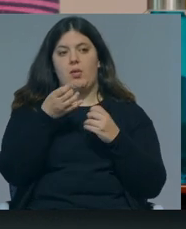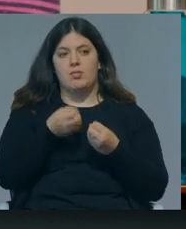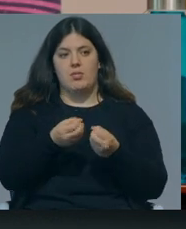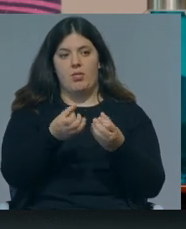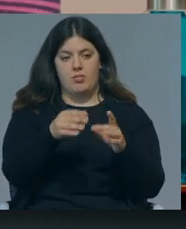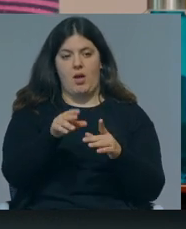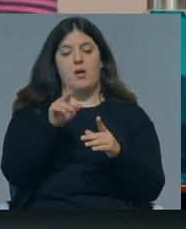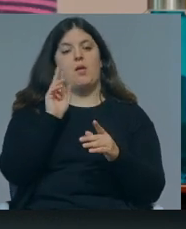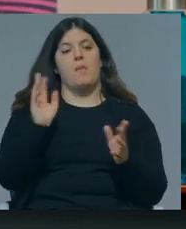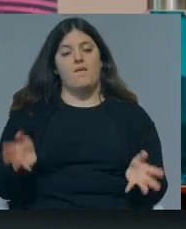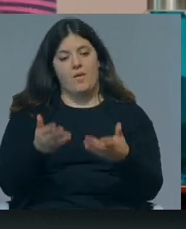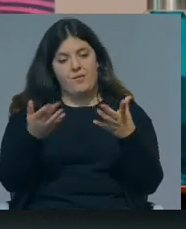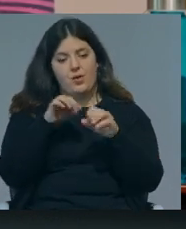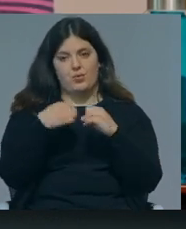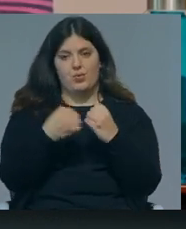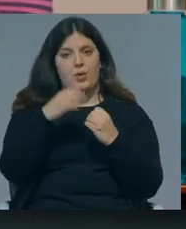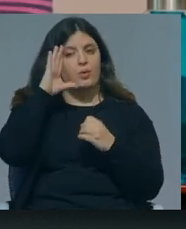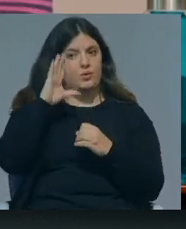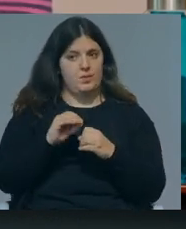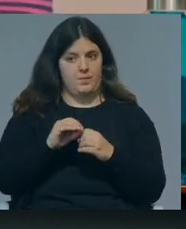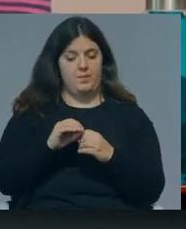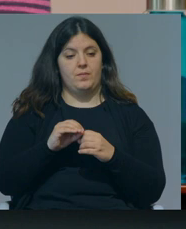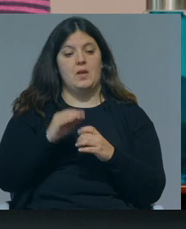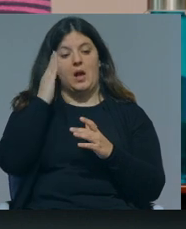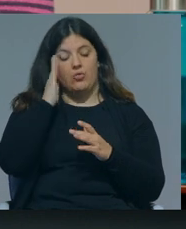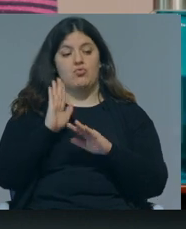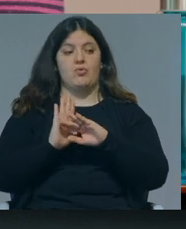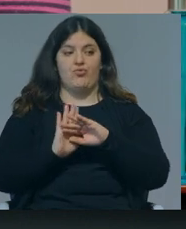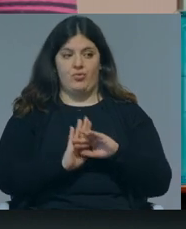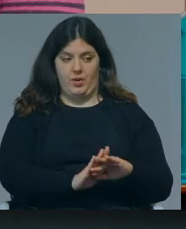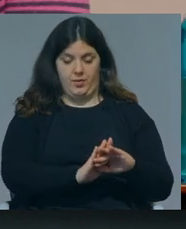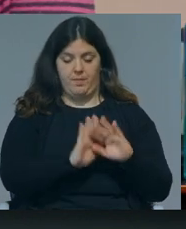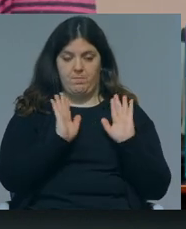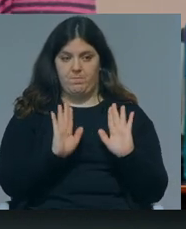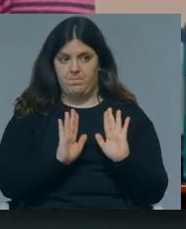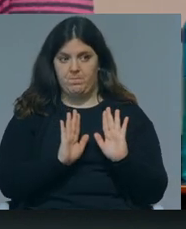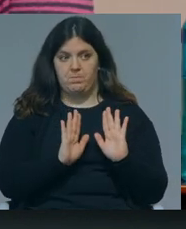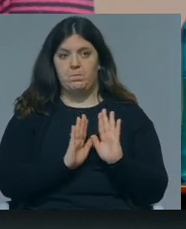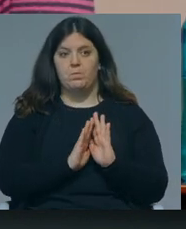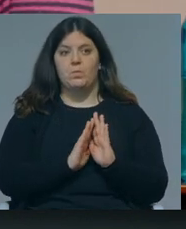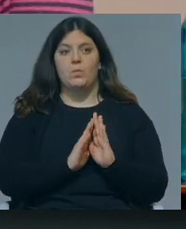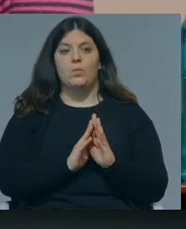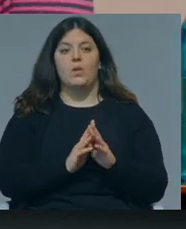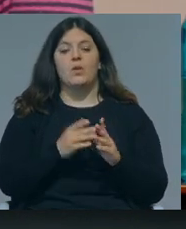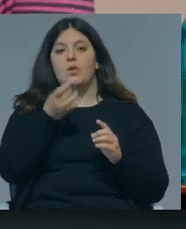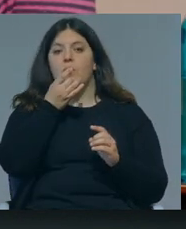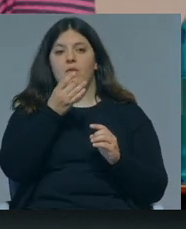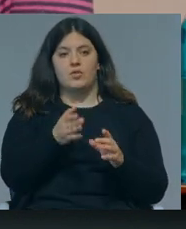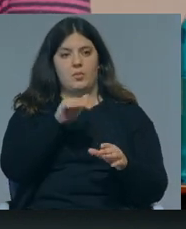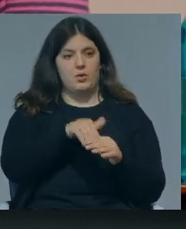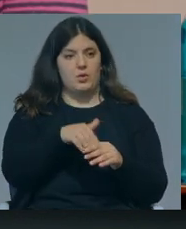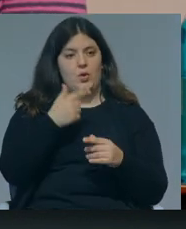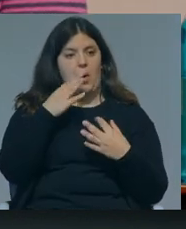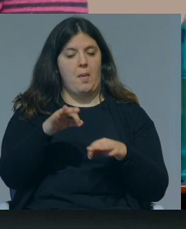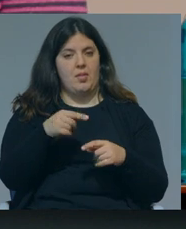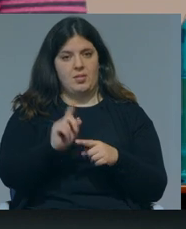para o elevador social. E acho que a esquerda, acho, enfim, não me vai impedir de votar no partido no